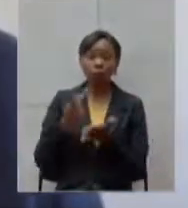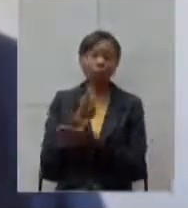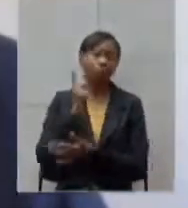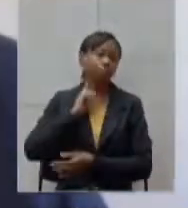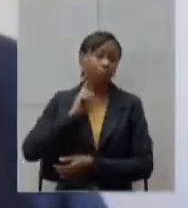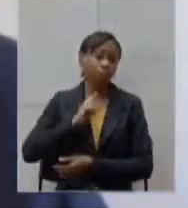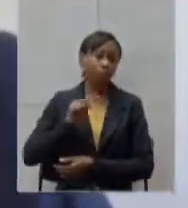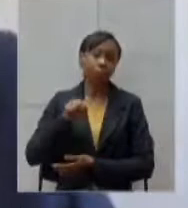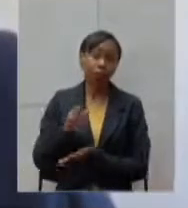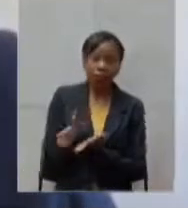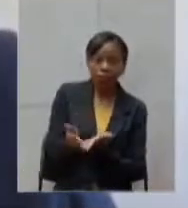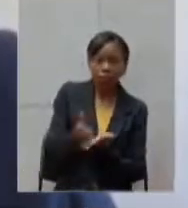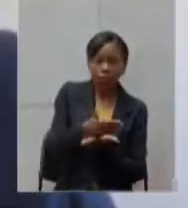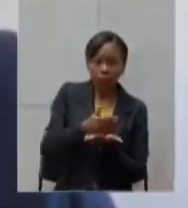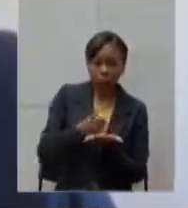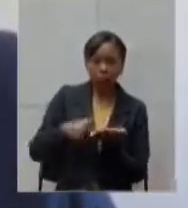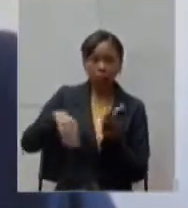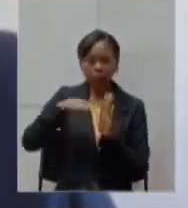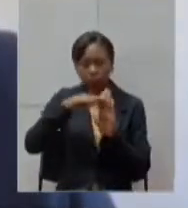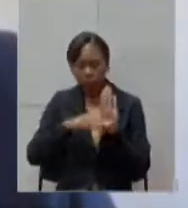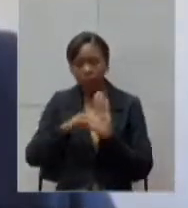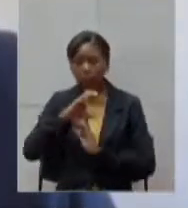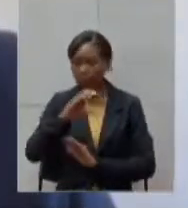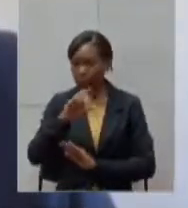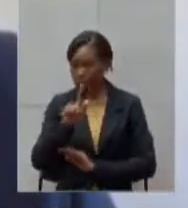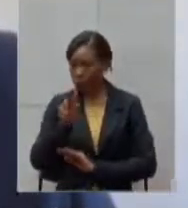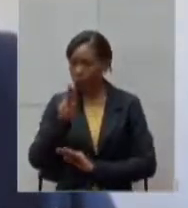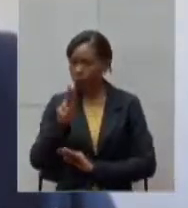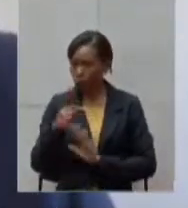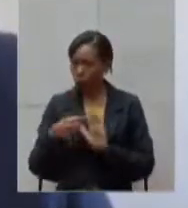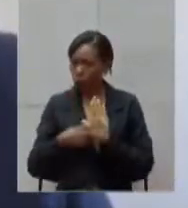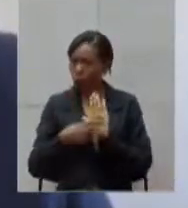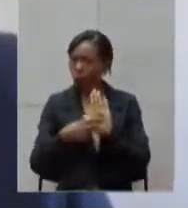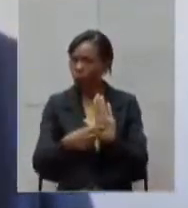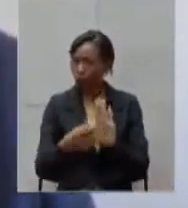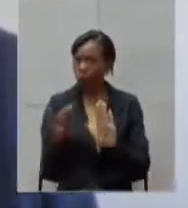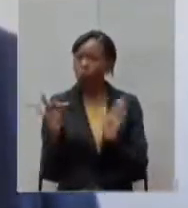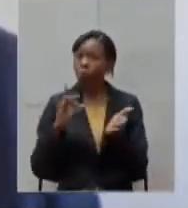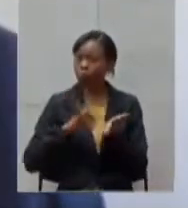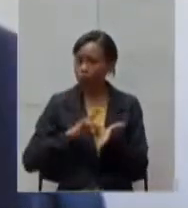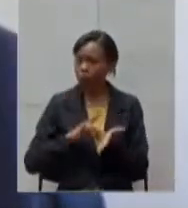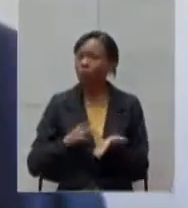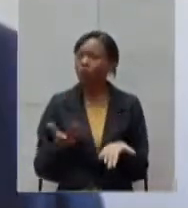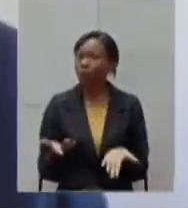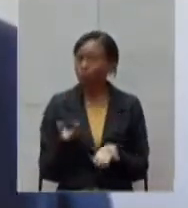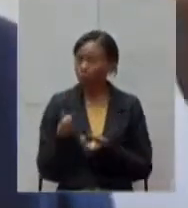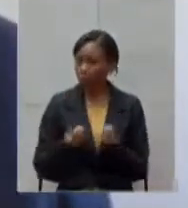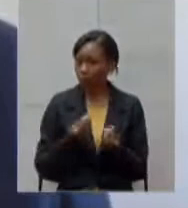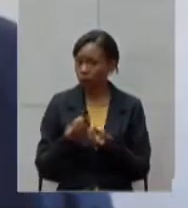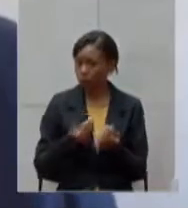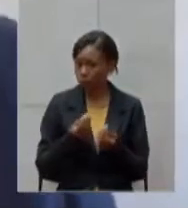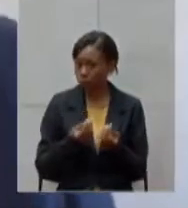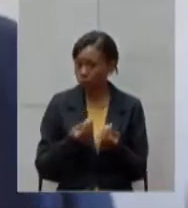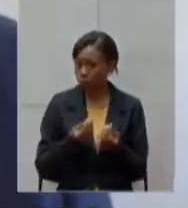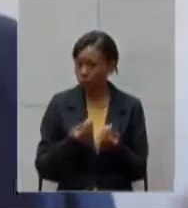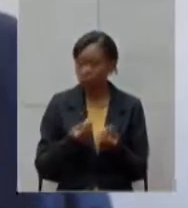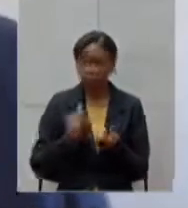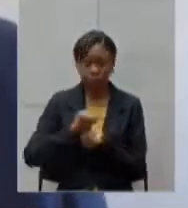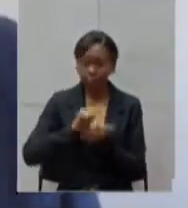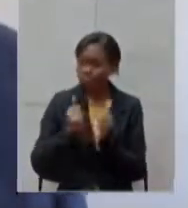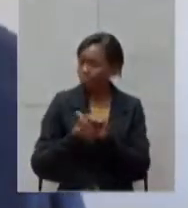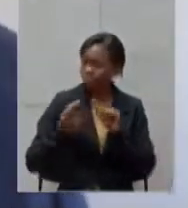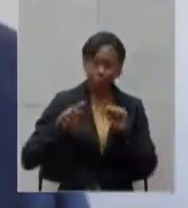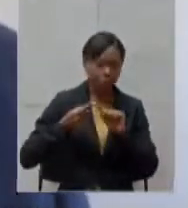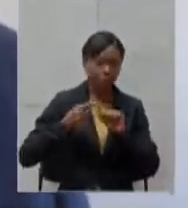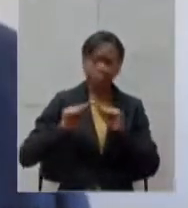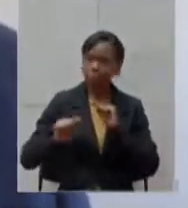técnica da CGU diz claramente sobre a inadequação da